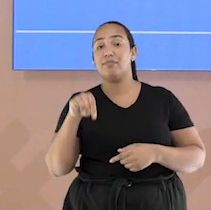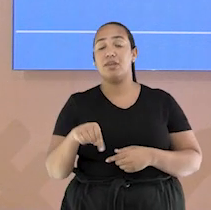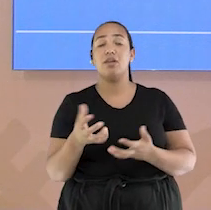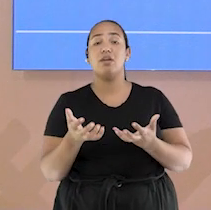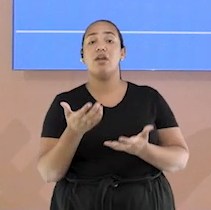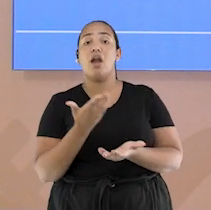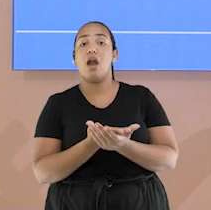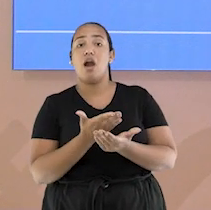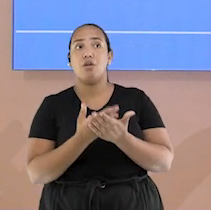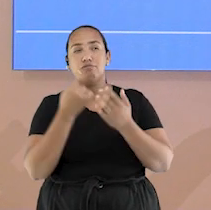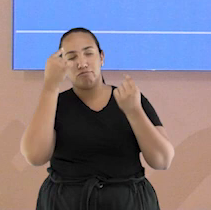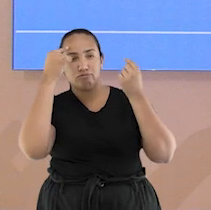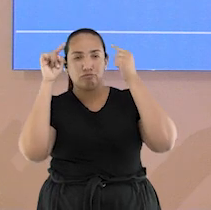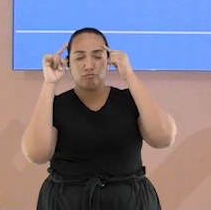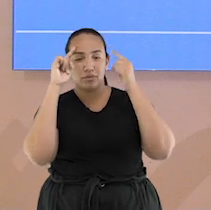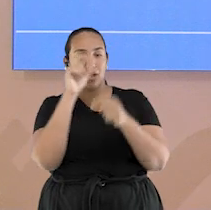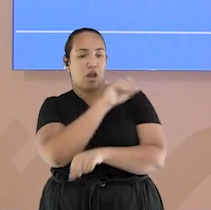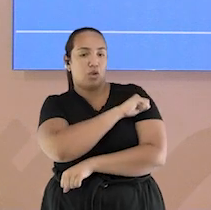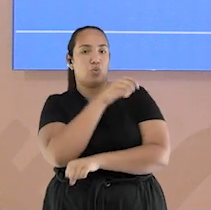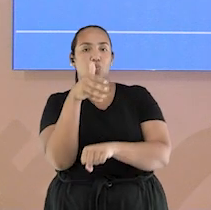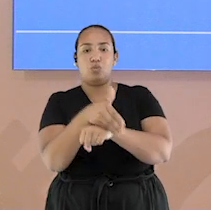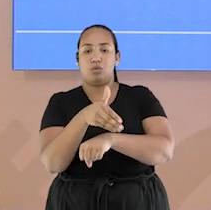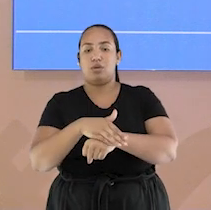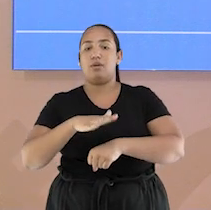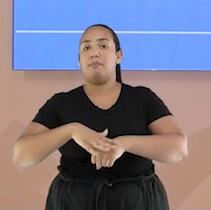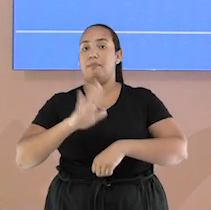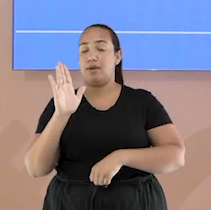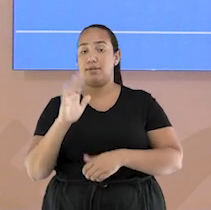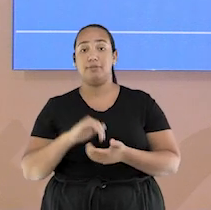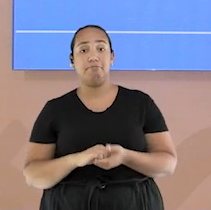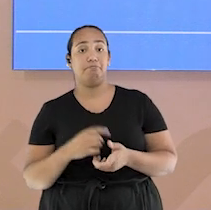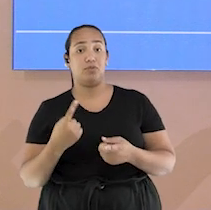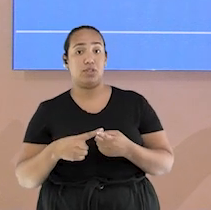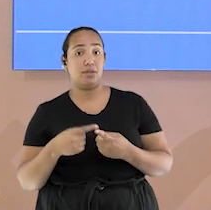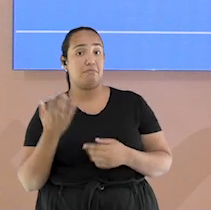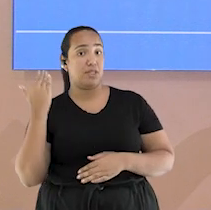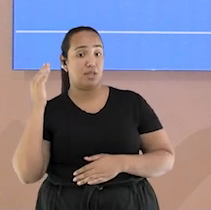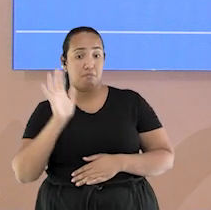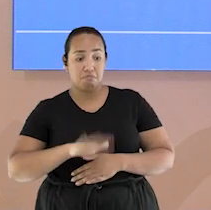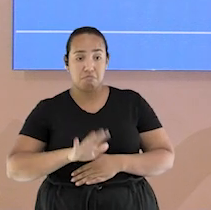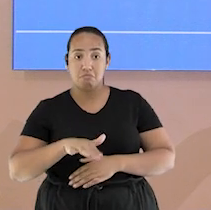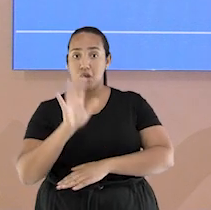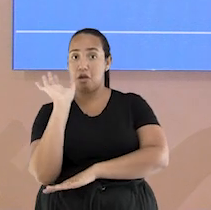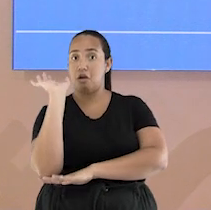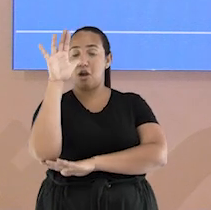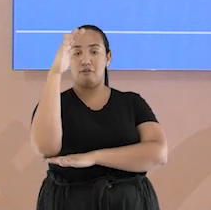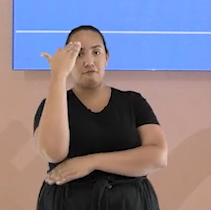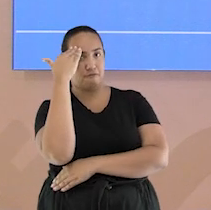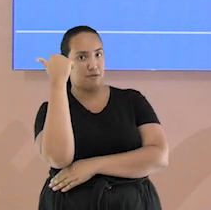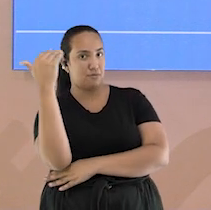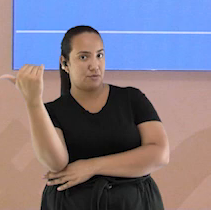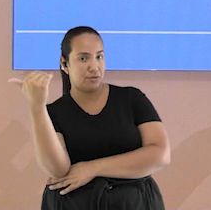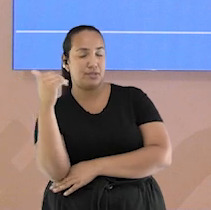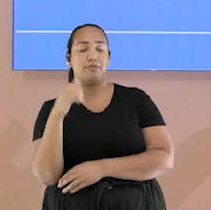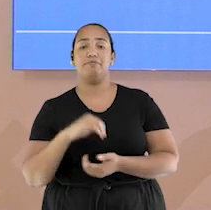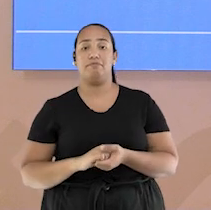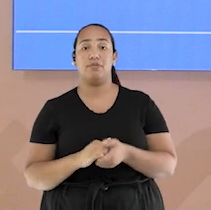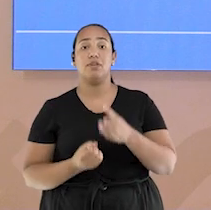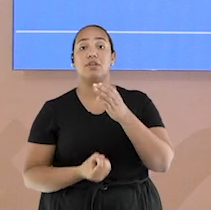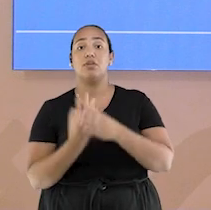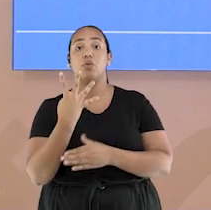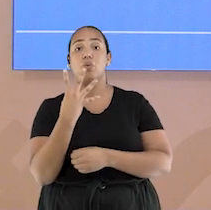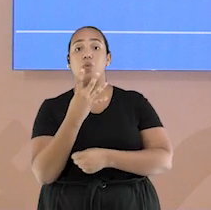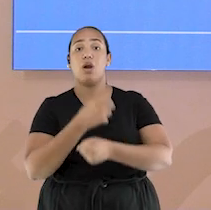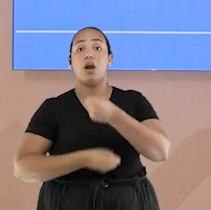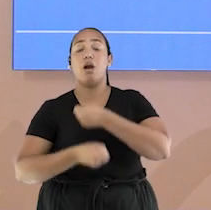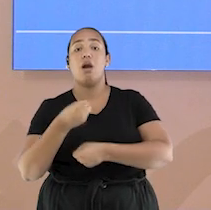cativar mais alunos. Na época, o basquete estava na moda e havia sido criado quatro anos antes, também por